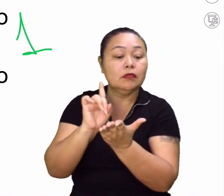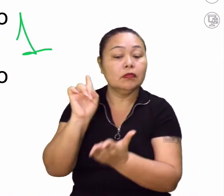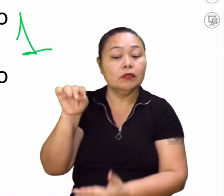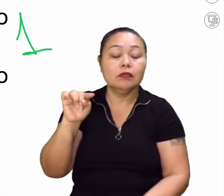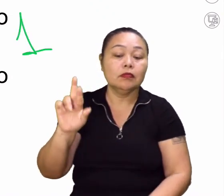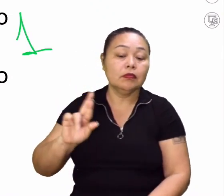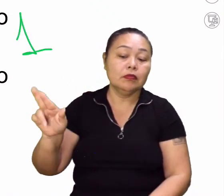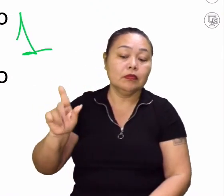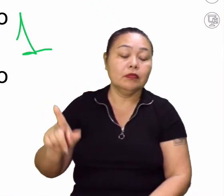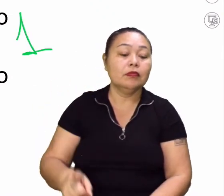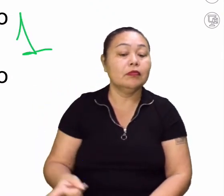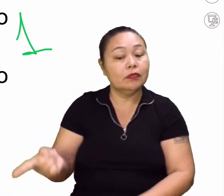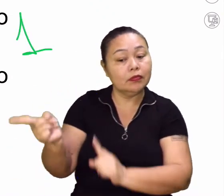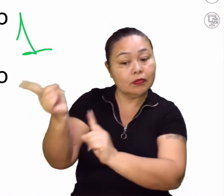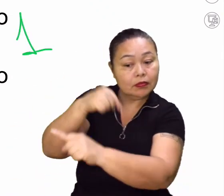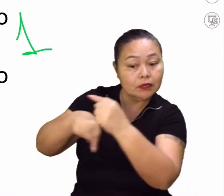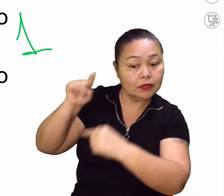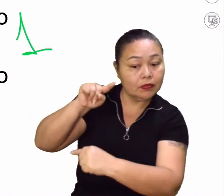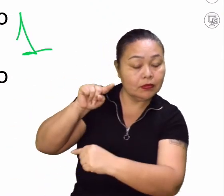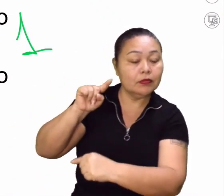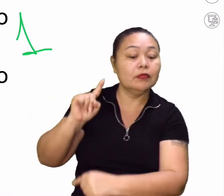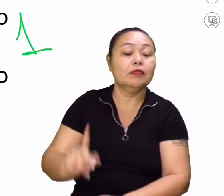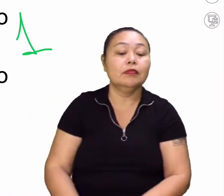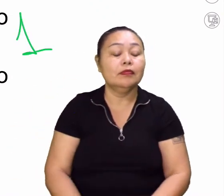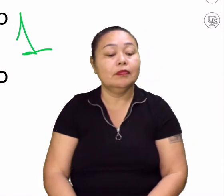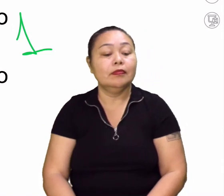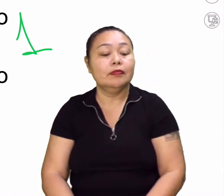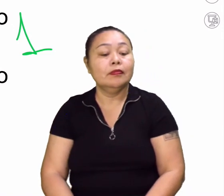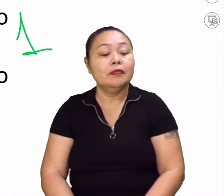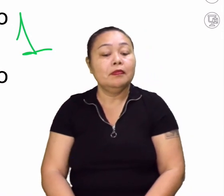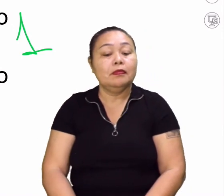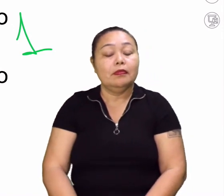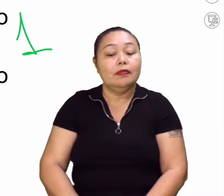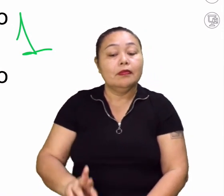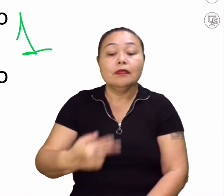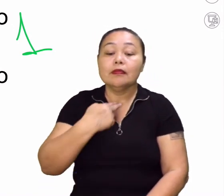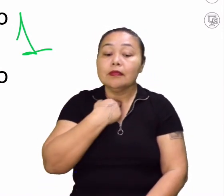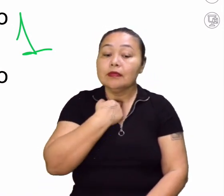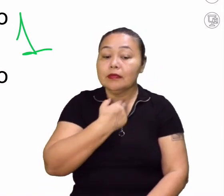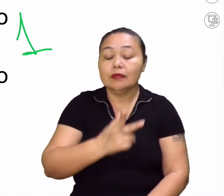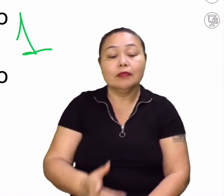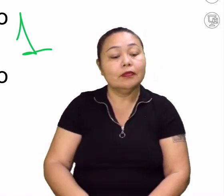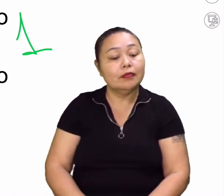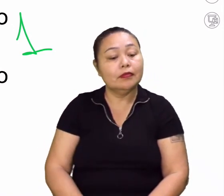aqui. Então, não é. A 1 tem que estar lá no começo, respectivamente. Então, não pode ser.